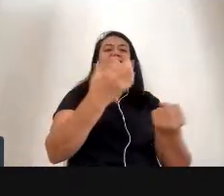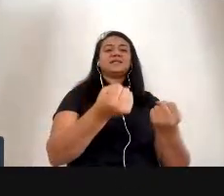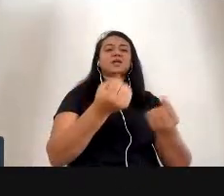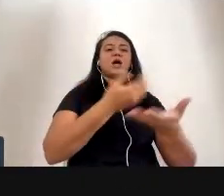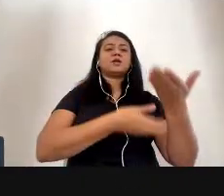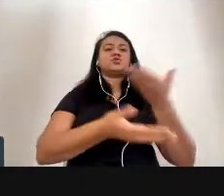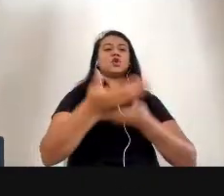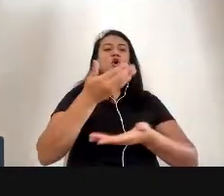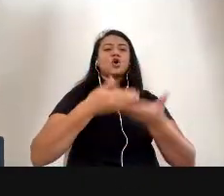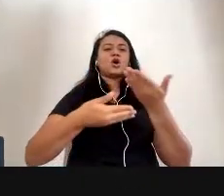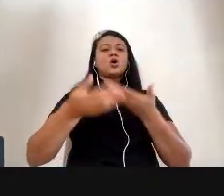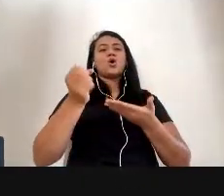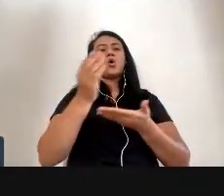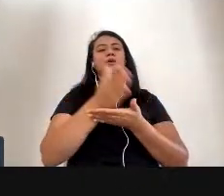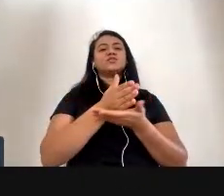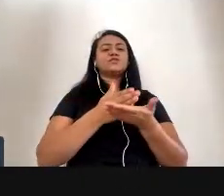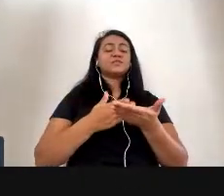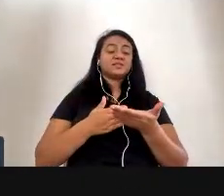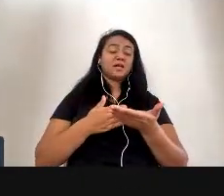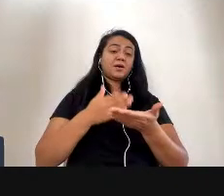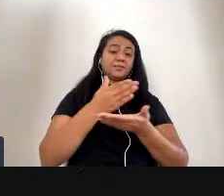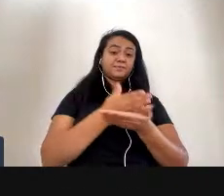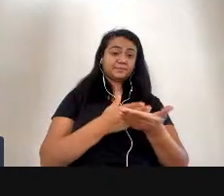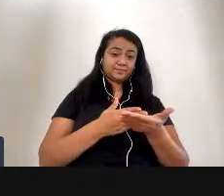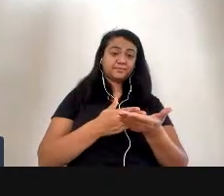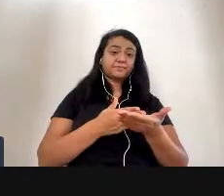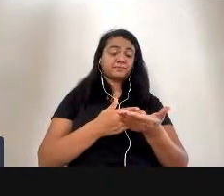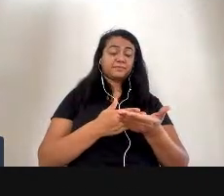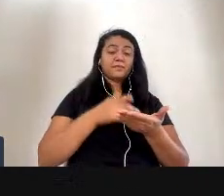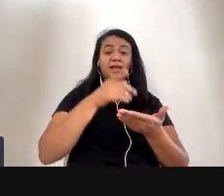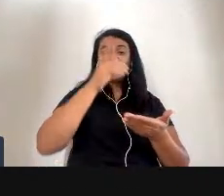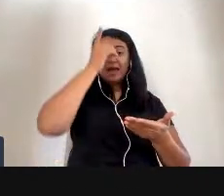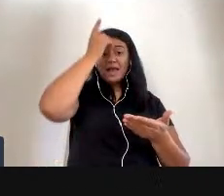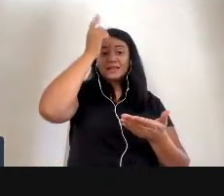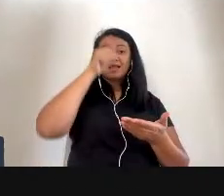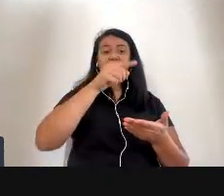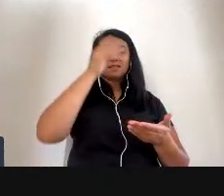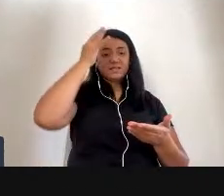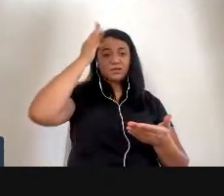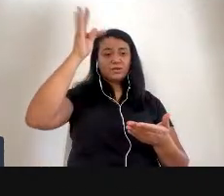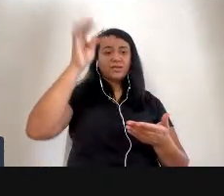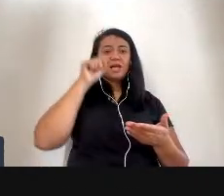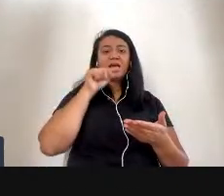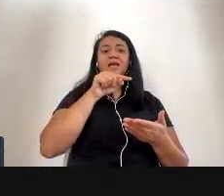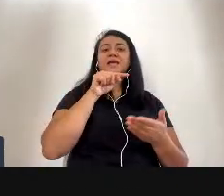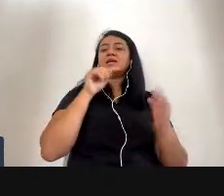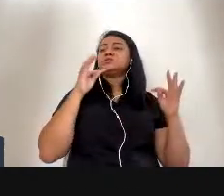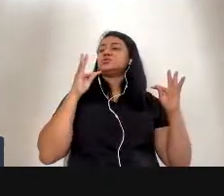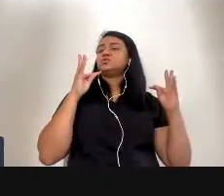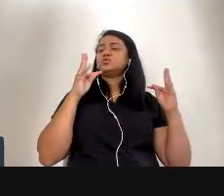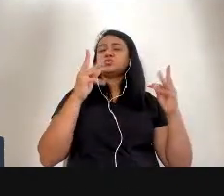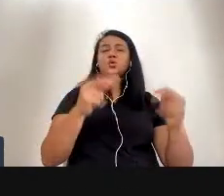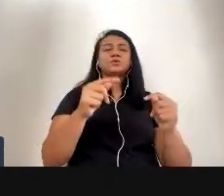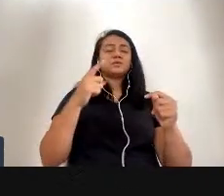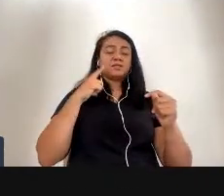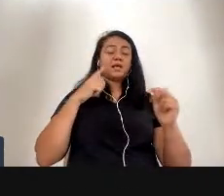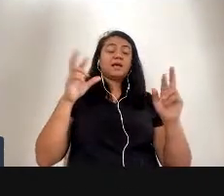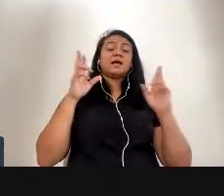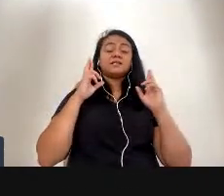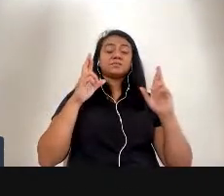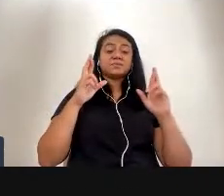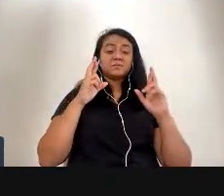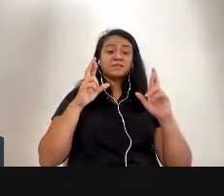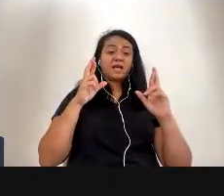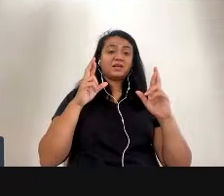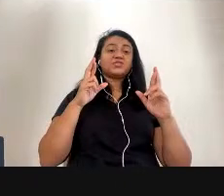dessa teoria é que todos os sujeitos sejam autorresponsáveis por esse sistema, que é um sistema que não é sozinho,